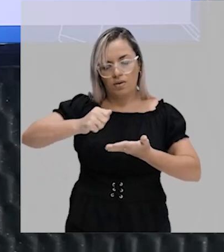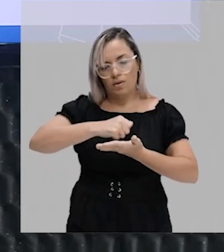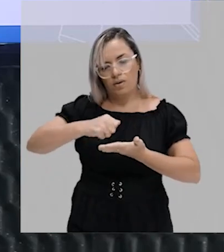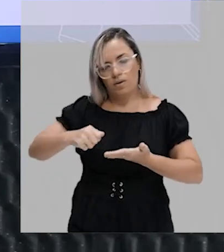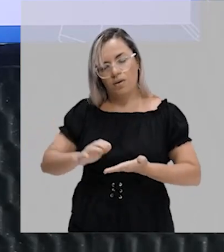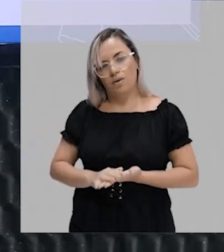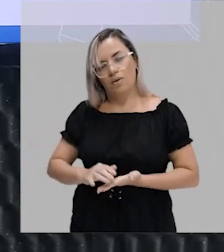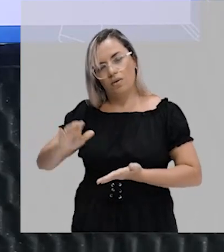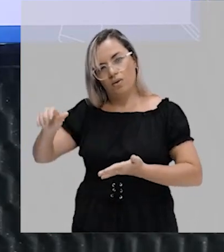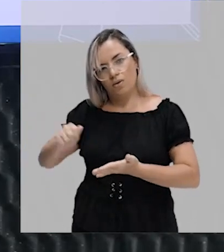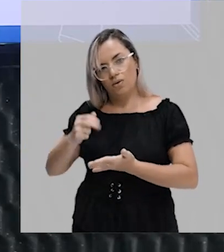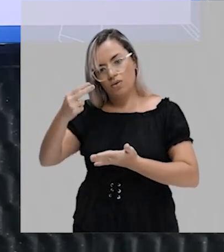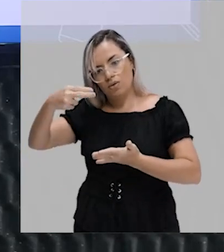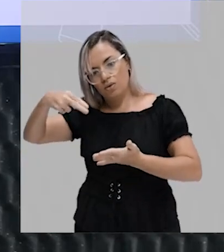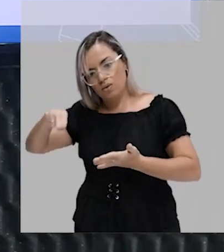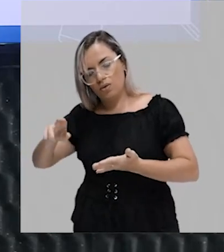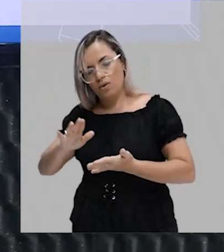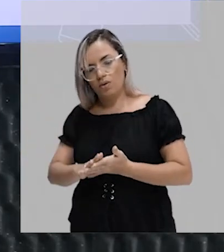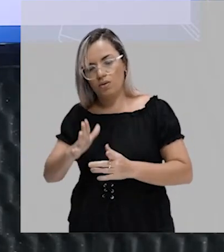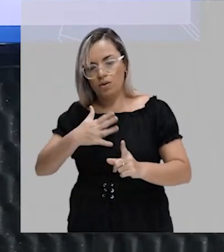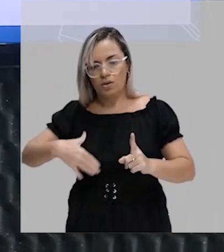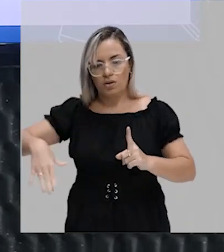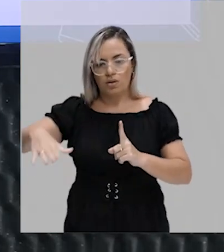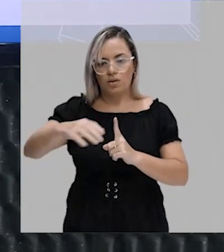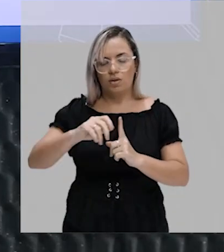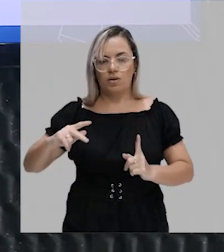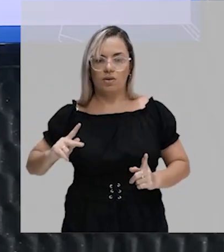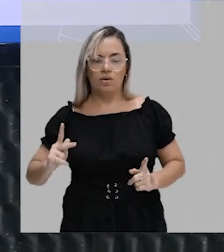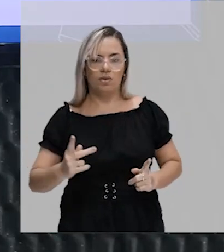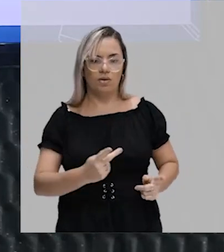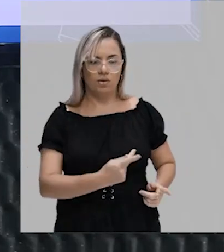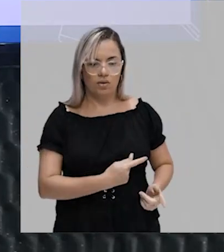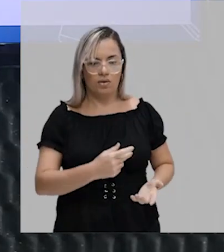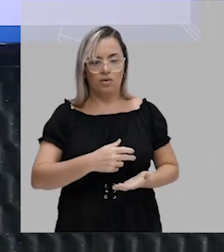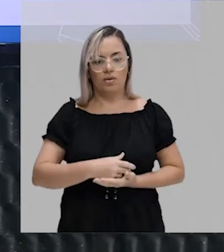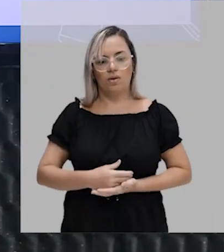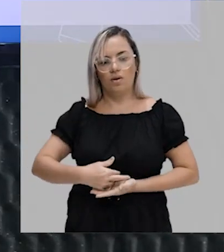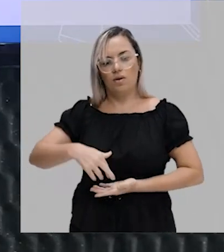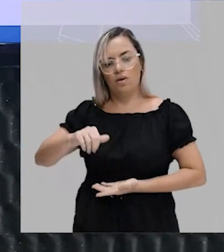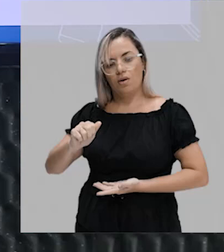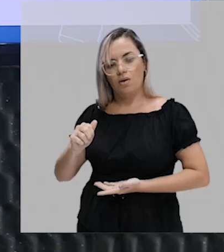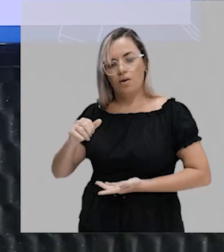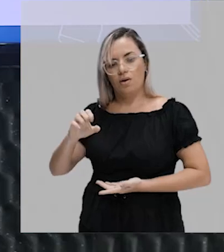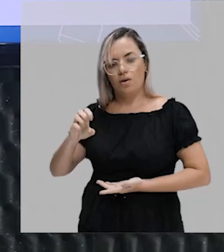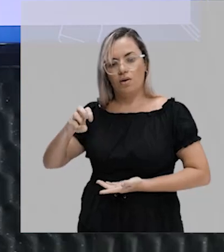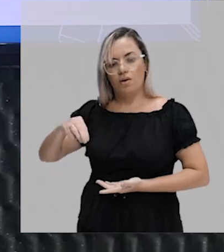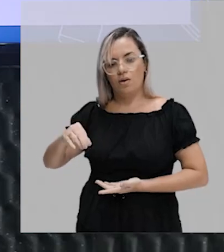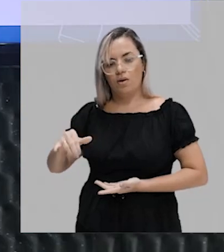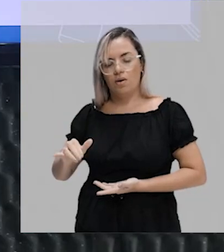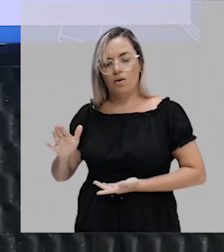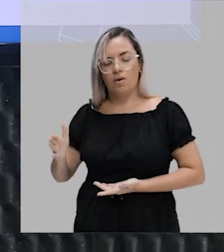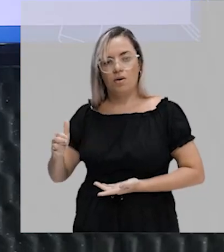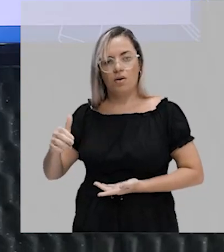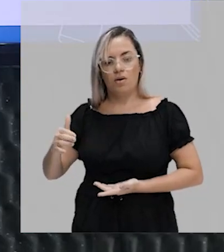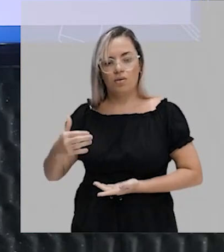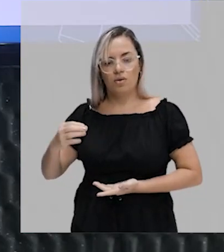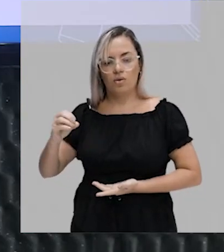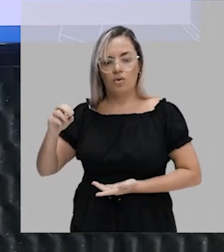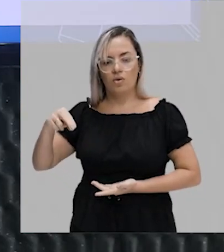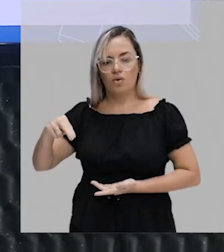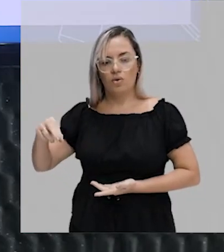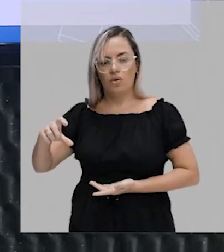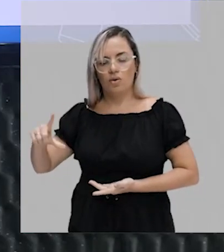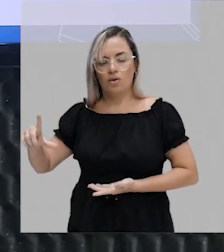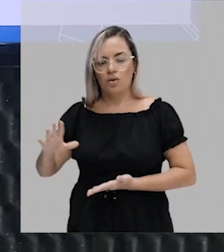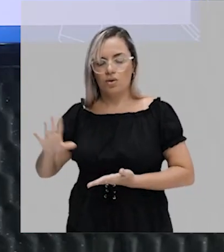socióloga australiana transexual, que é a Rowan Connell, anota o nome dela aí, e coloca bem do ladinho o